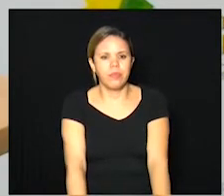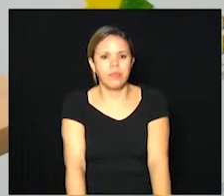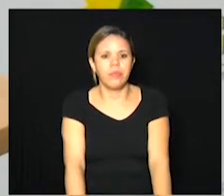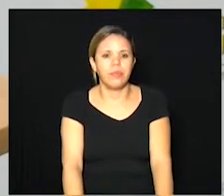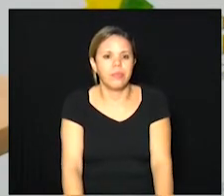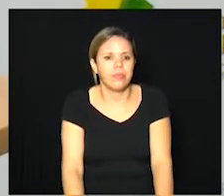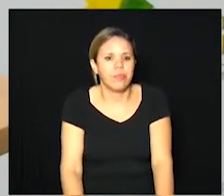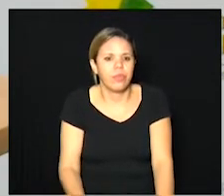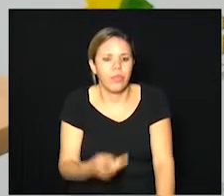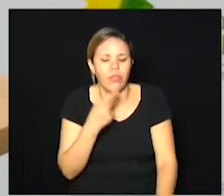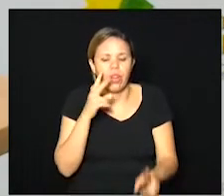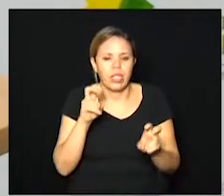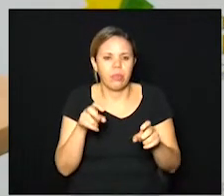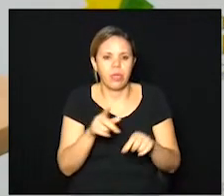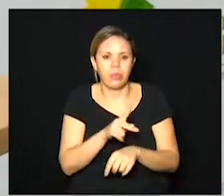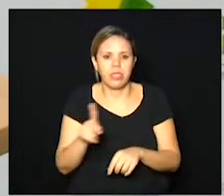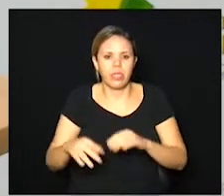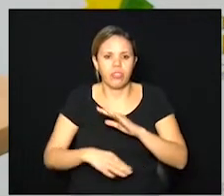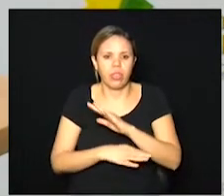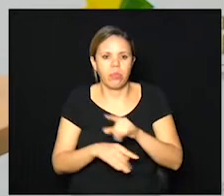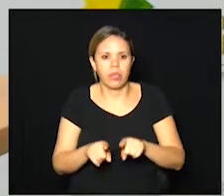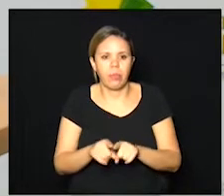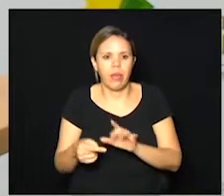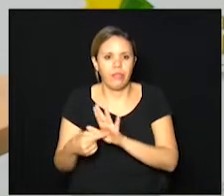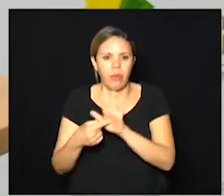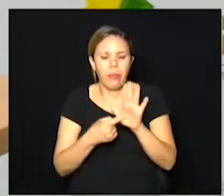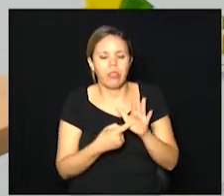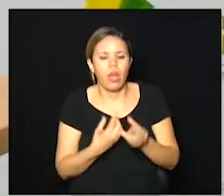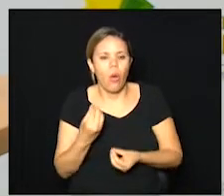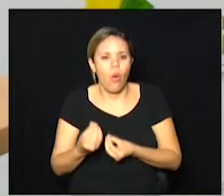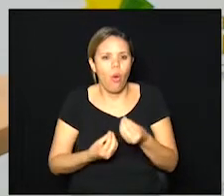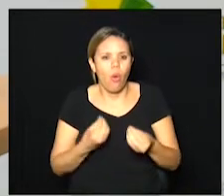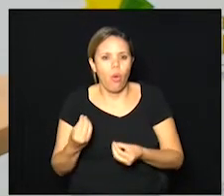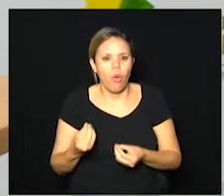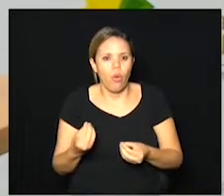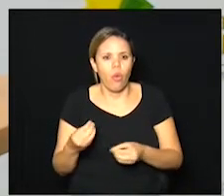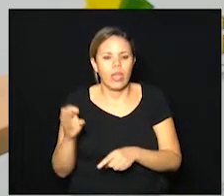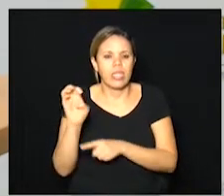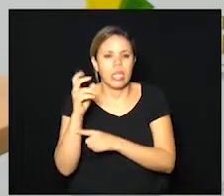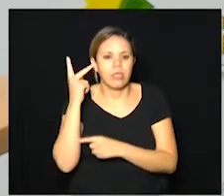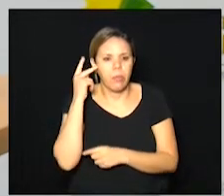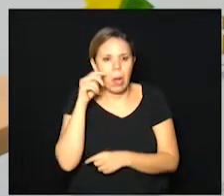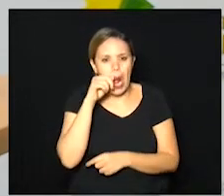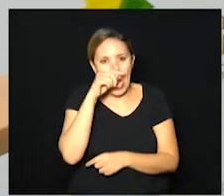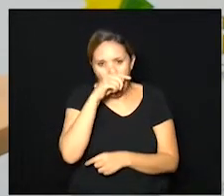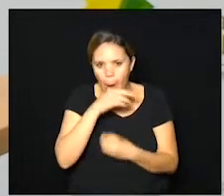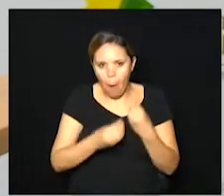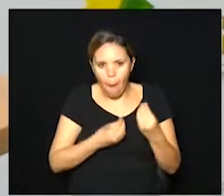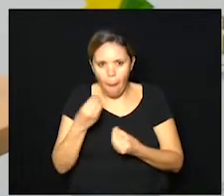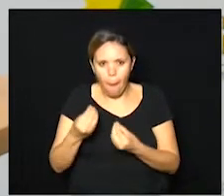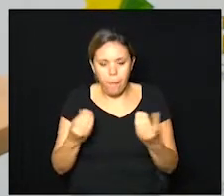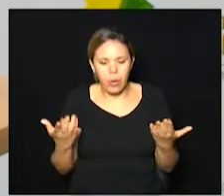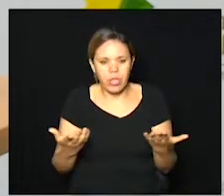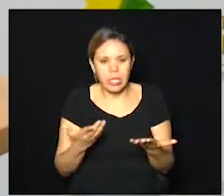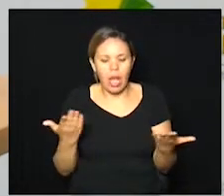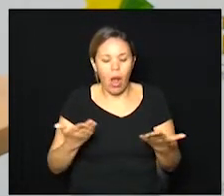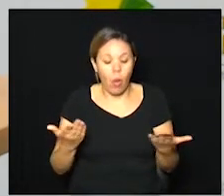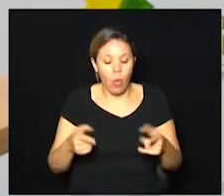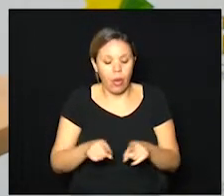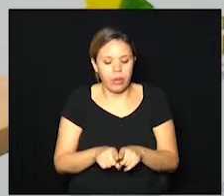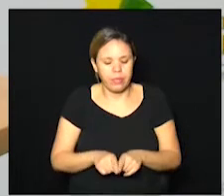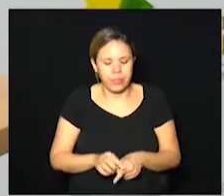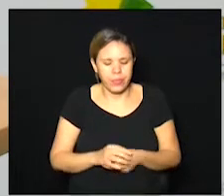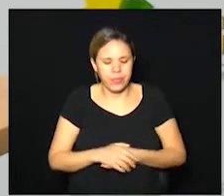também com o presidente da Câmara, eu vou mostrar um pouco o quadro do Estado de São Paulo, como que ele se encontra nesse momento.